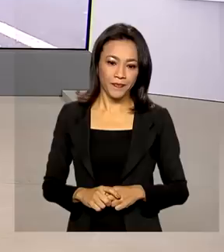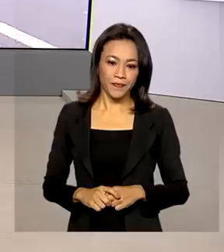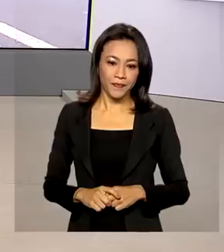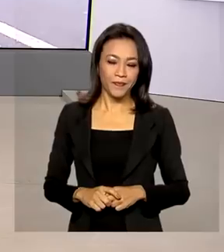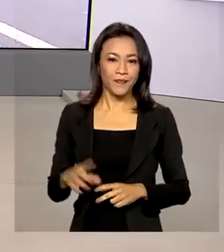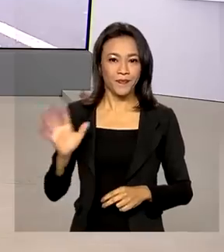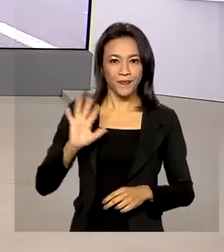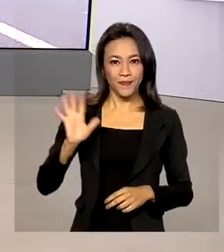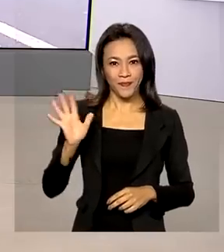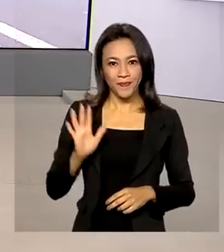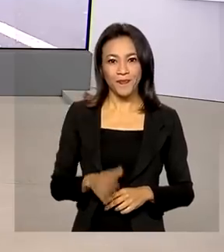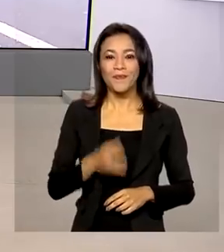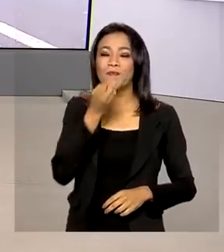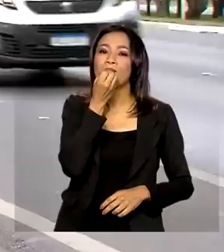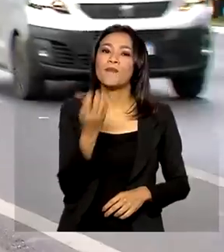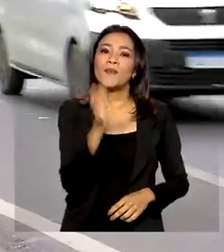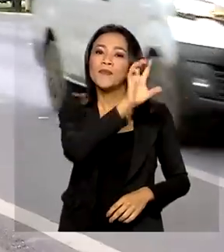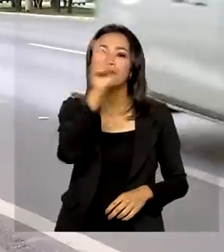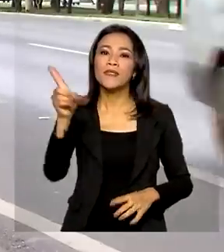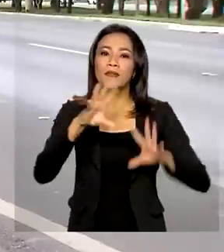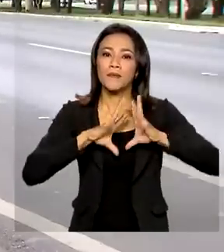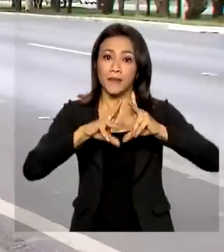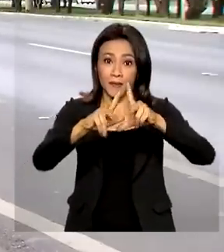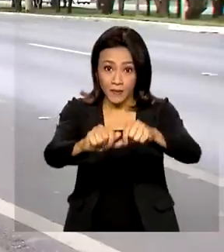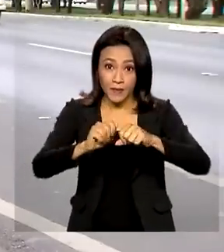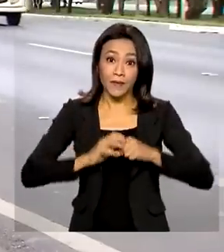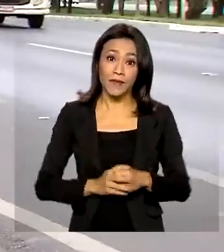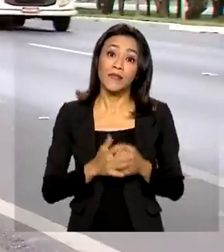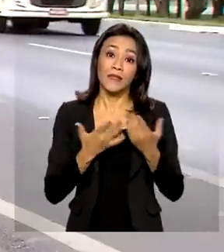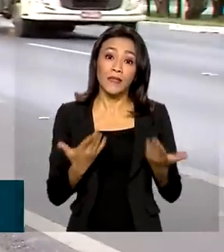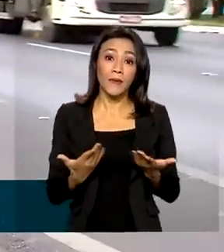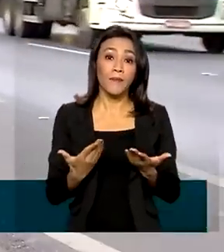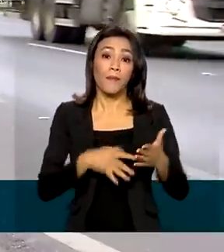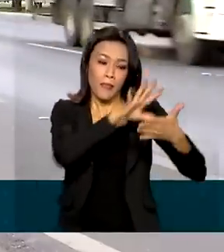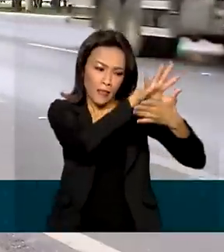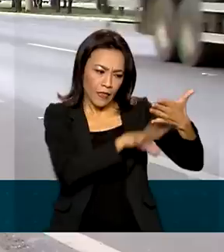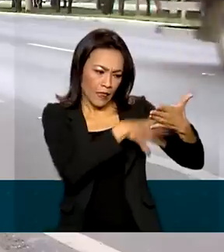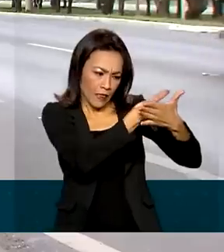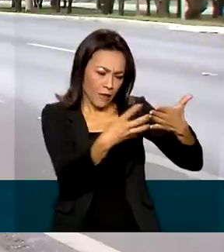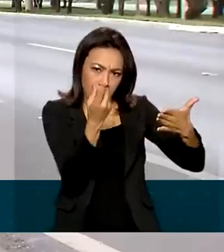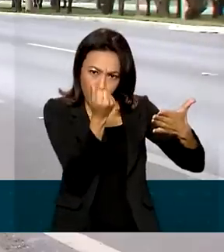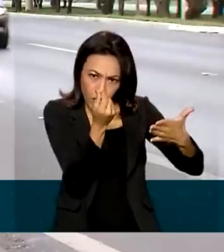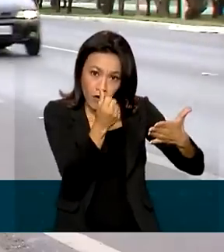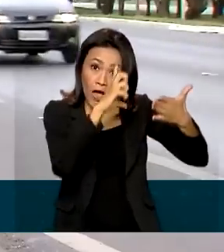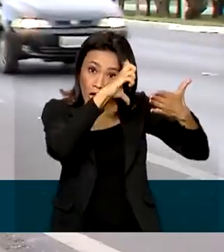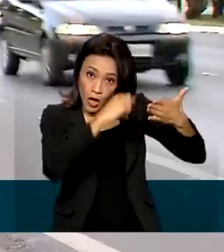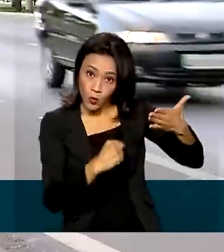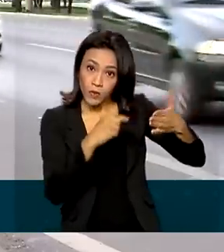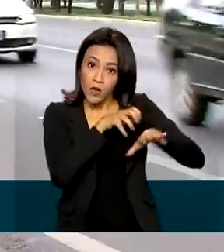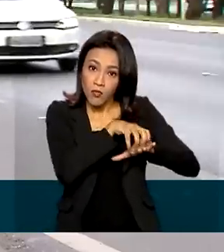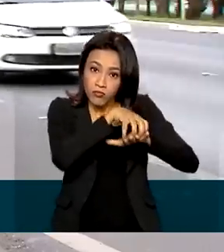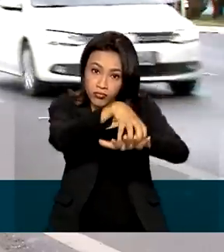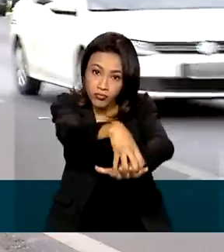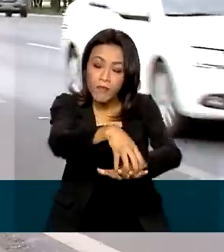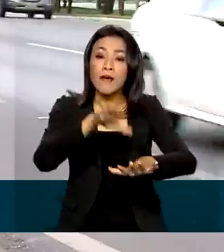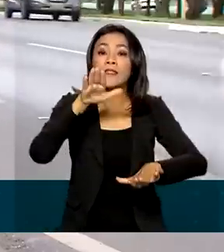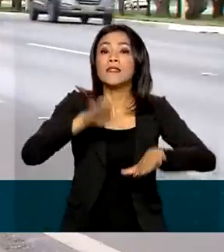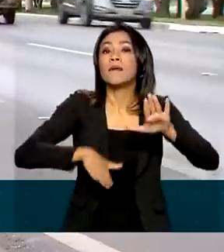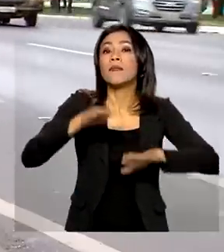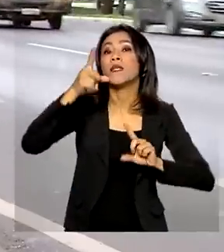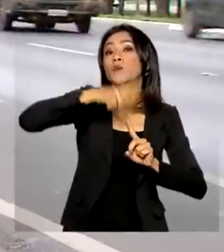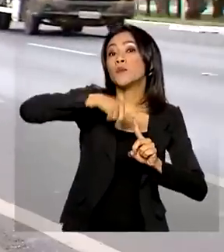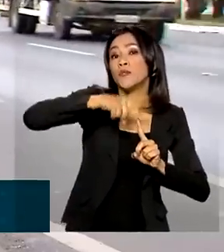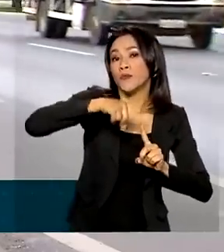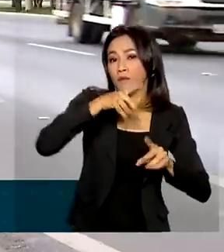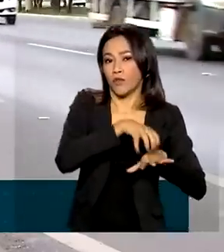Olá, Renata! Bom dia para você e bom dia a todos. Olha, essa redução na tabela do frete depende do tipo de carregamento.